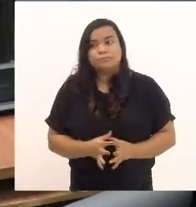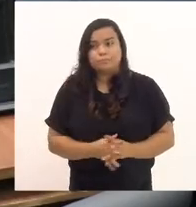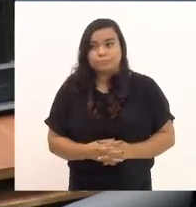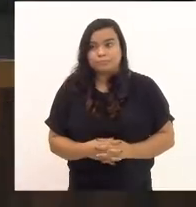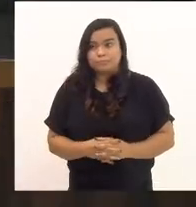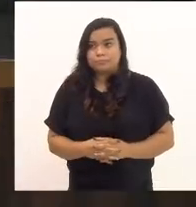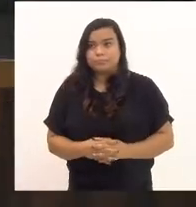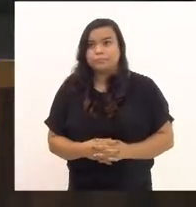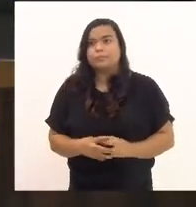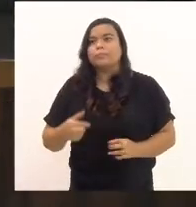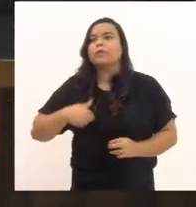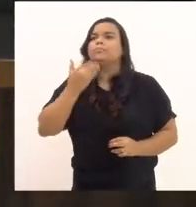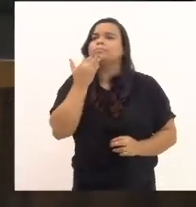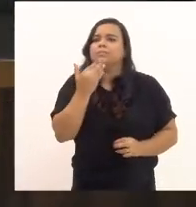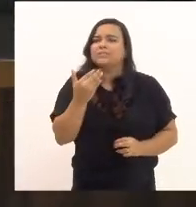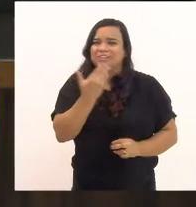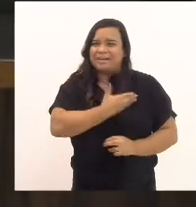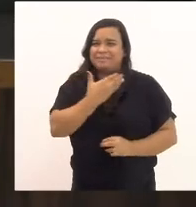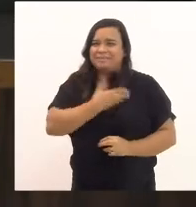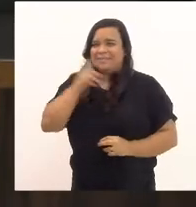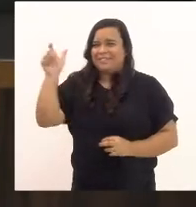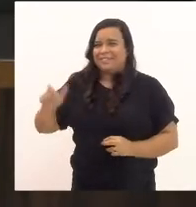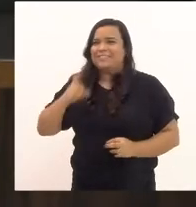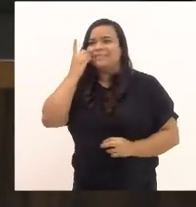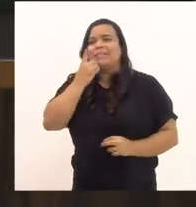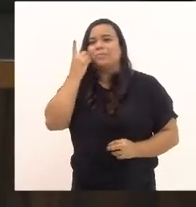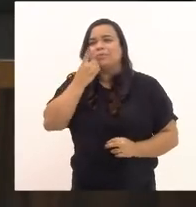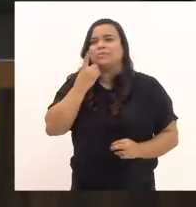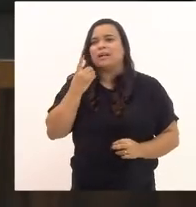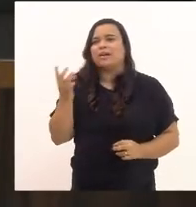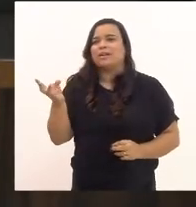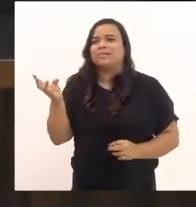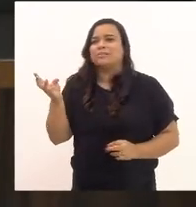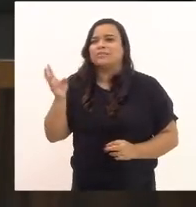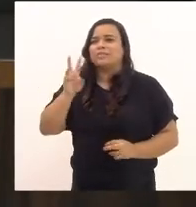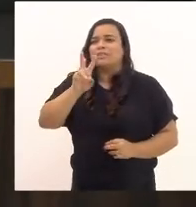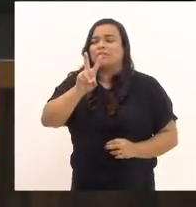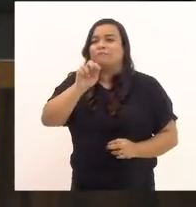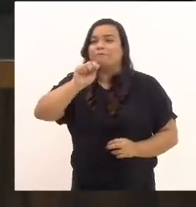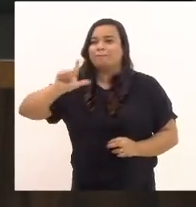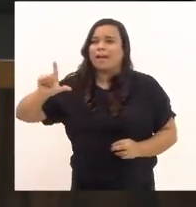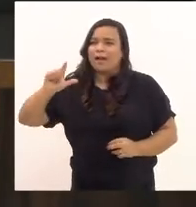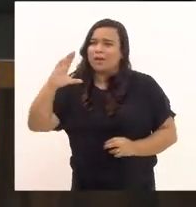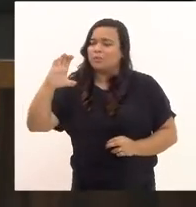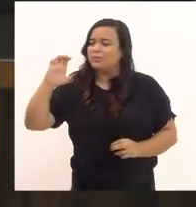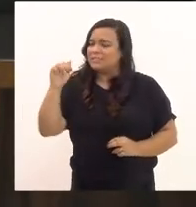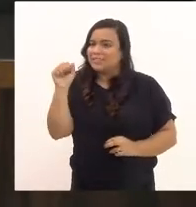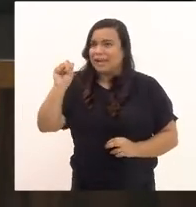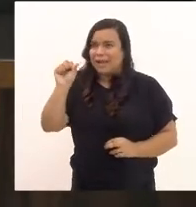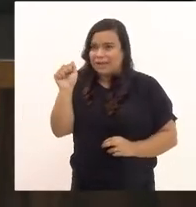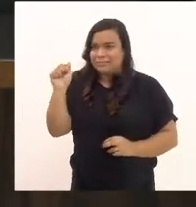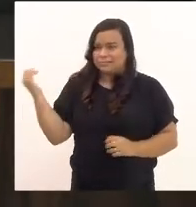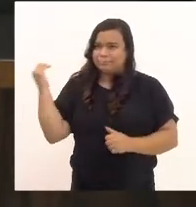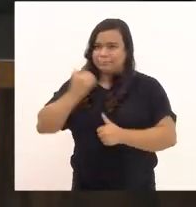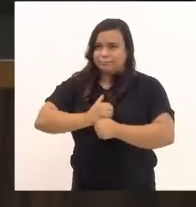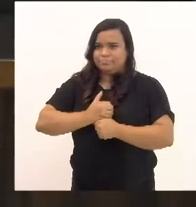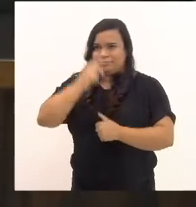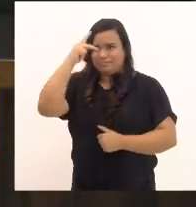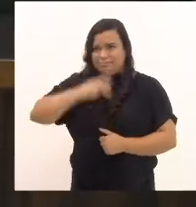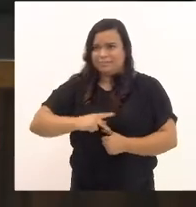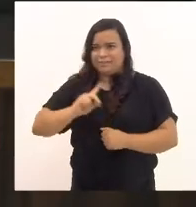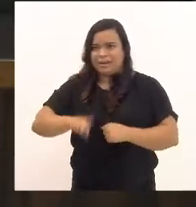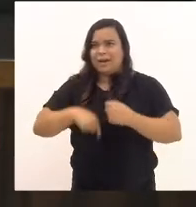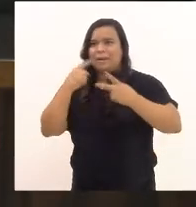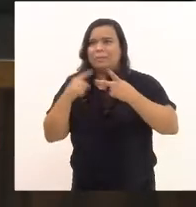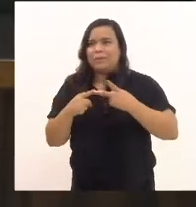vou pedir aqui o nosso amigo, o querido deputado Val, o Seasa, para ocupar a presidência, porque a próxima oradora